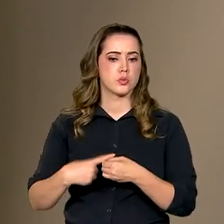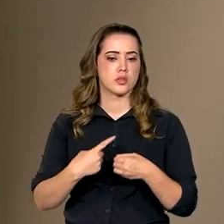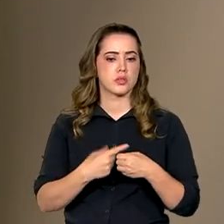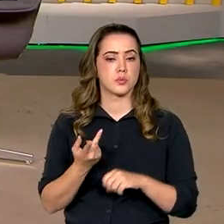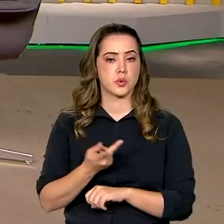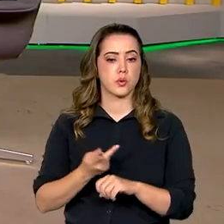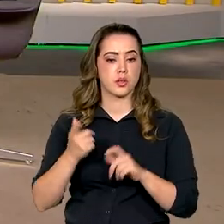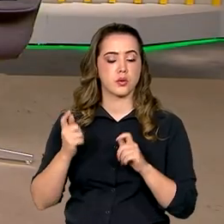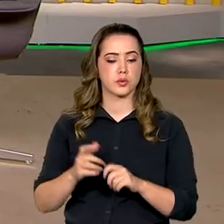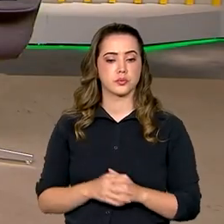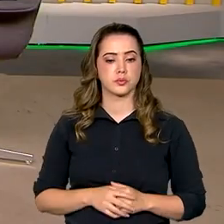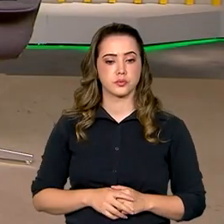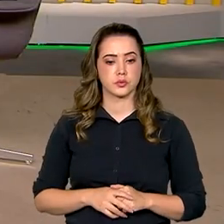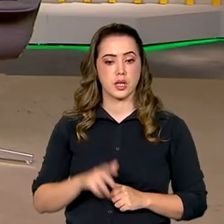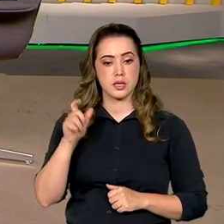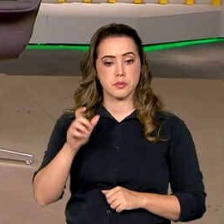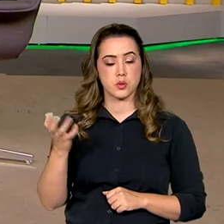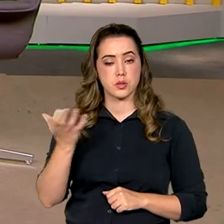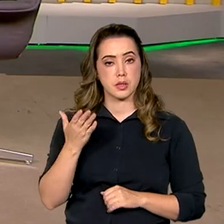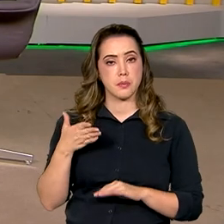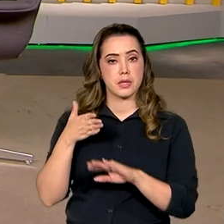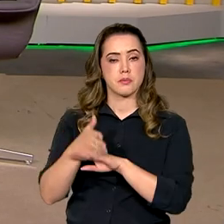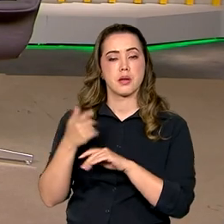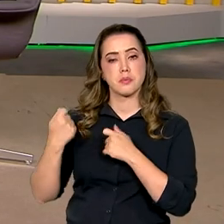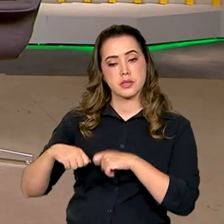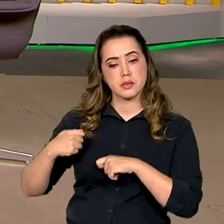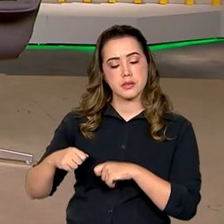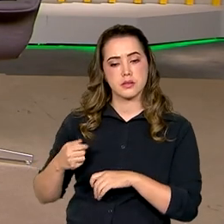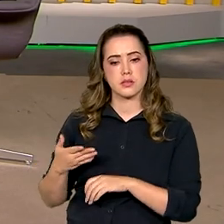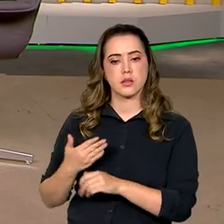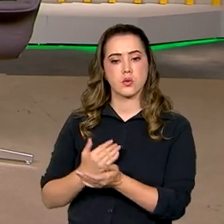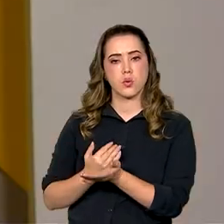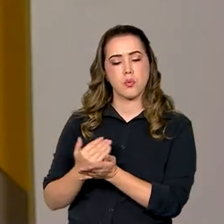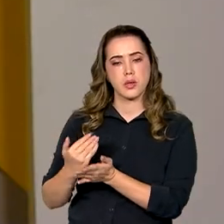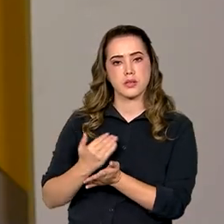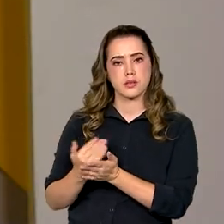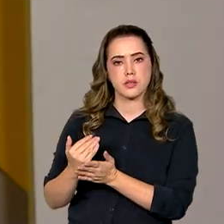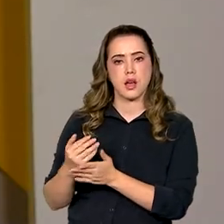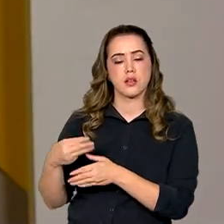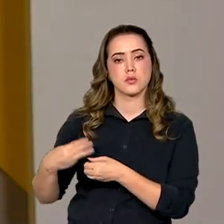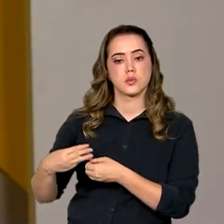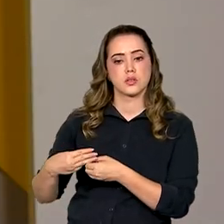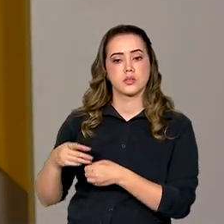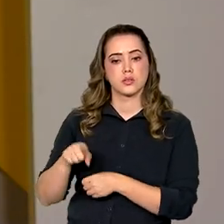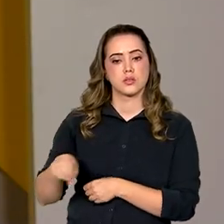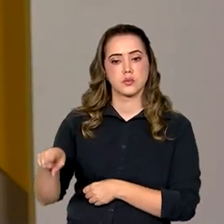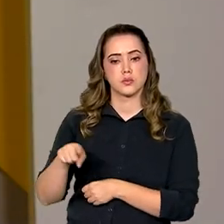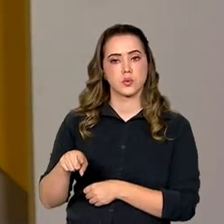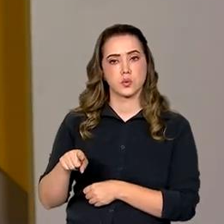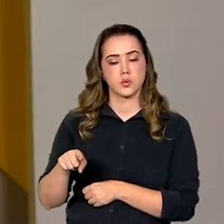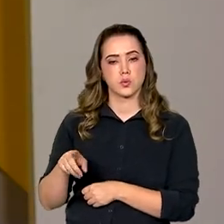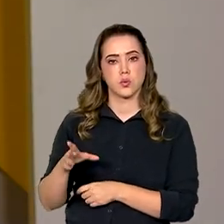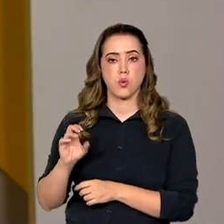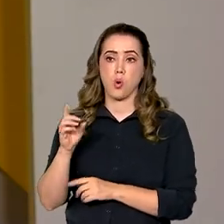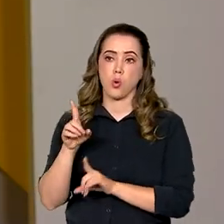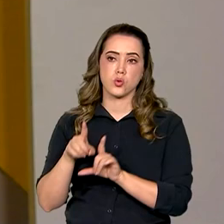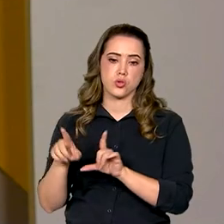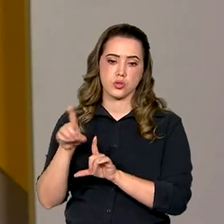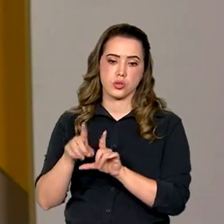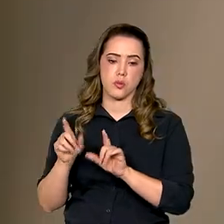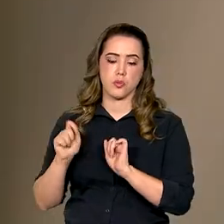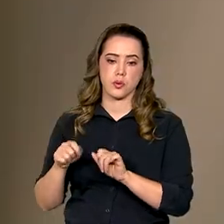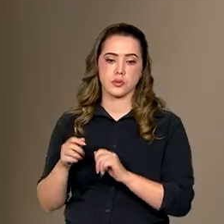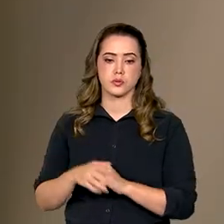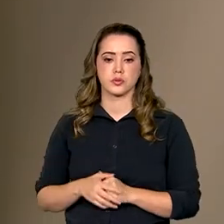participação. Então, a pessoa interessada, ela tem que começar no nível municipal. Isso. Ou digital. Então,